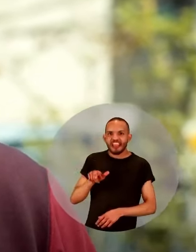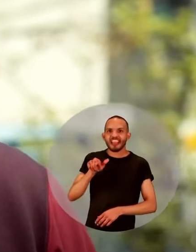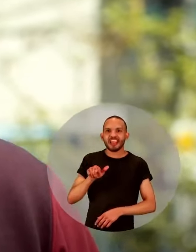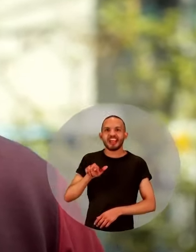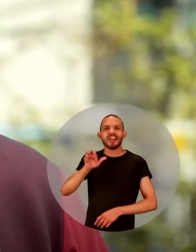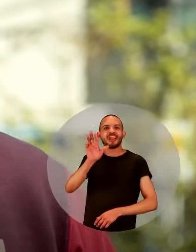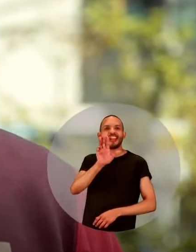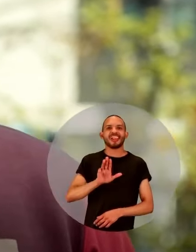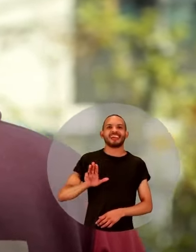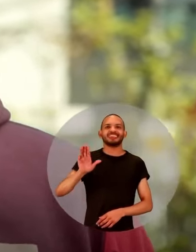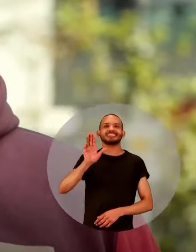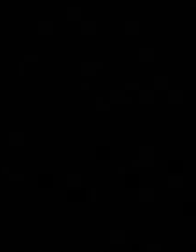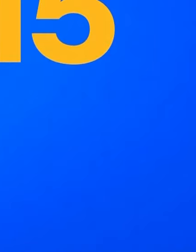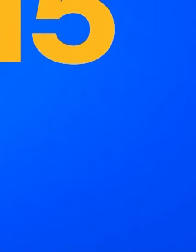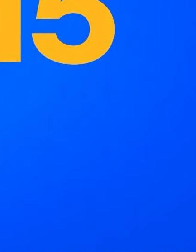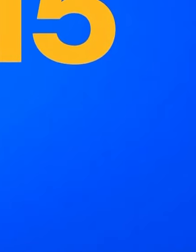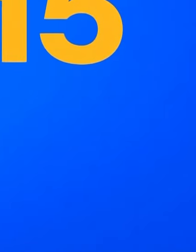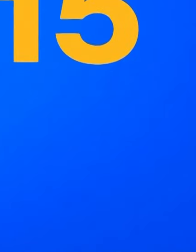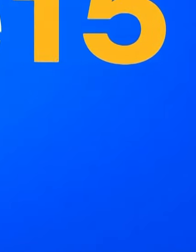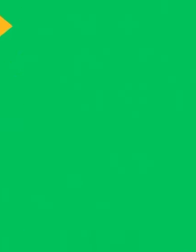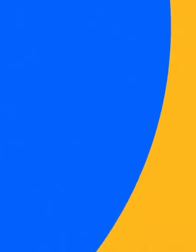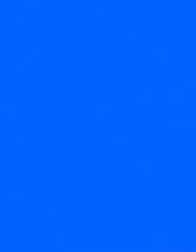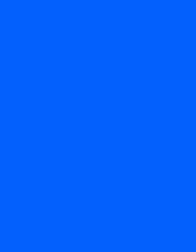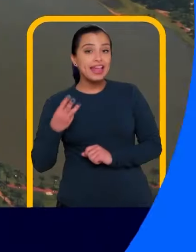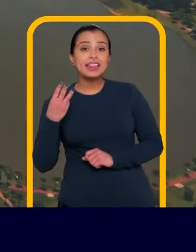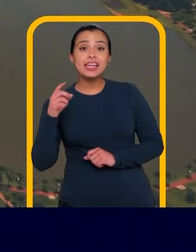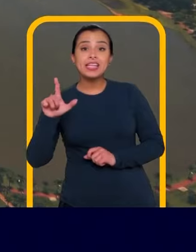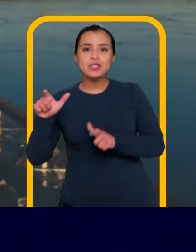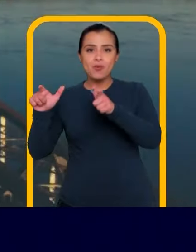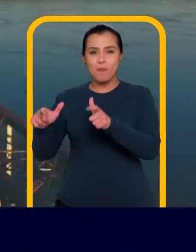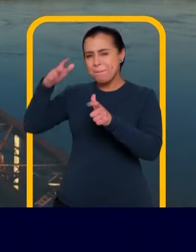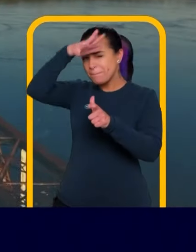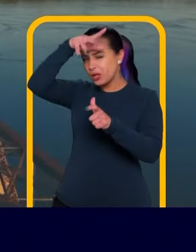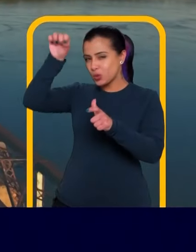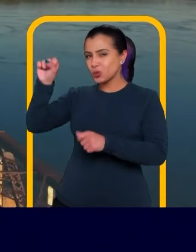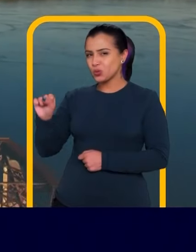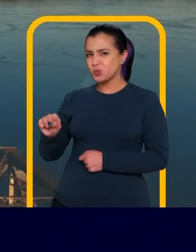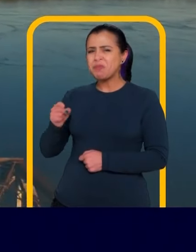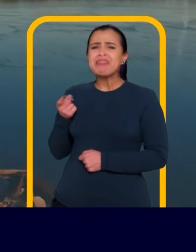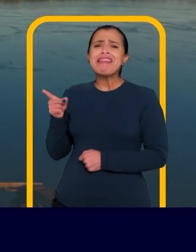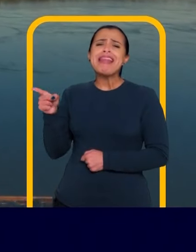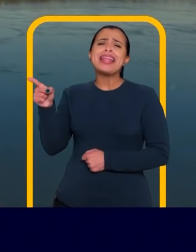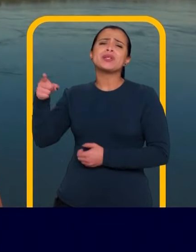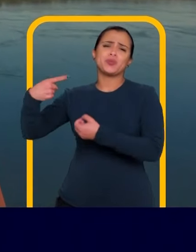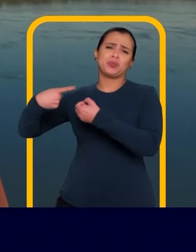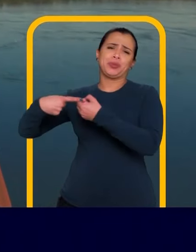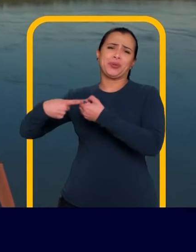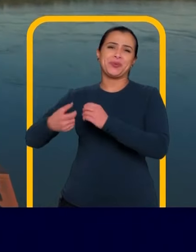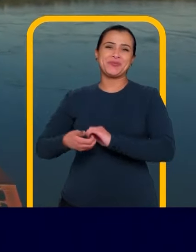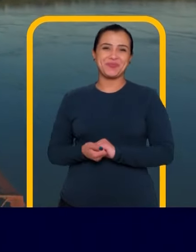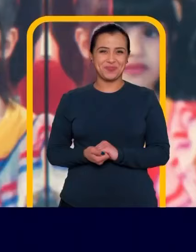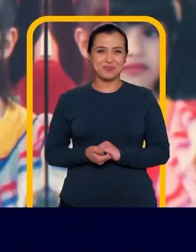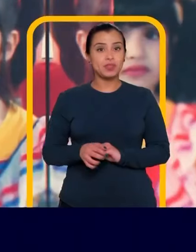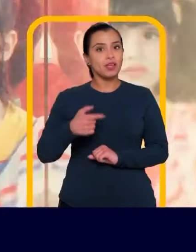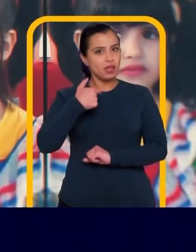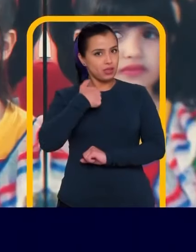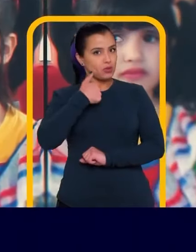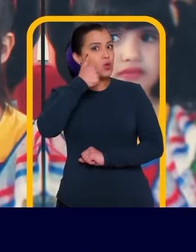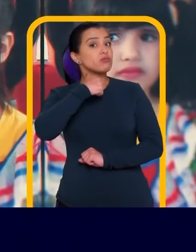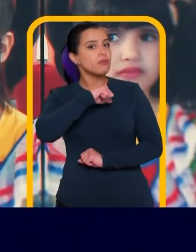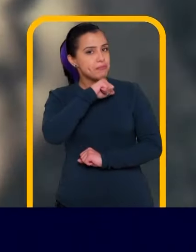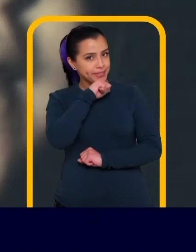cara é Luiz Inácio Lula da Silva Eu nasci em Três Lagoas, no Mato Grosso do Sul Interior do interior do Brasil